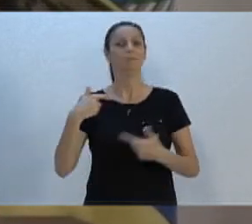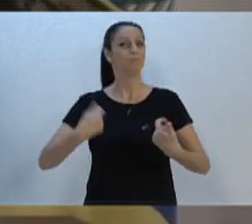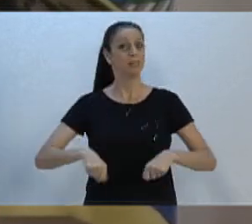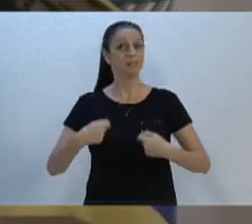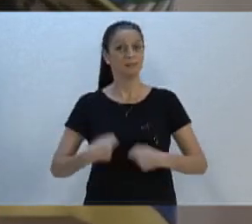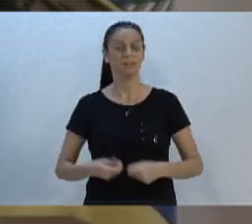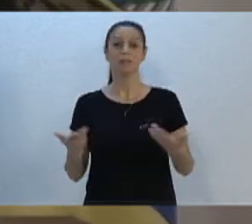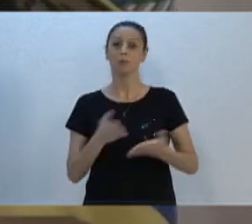Seria isso, seu presidente. Muito obrigado. Obrigado.